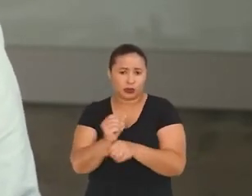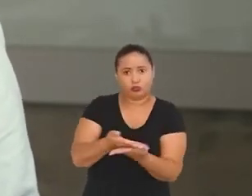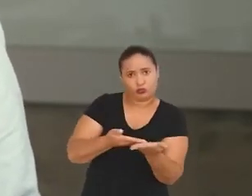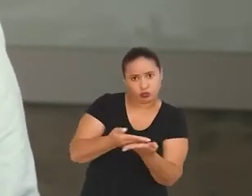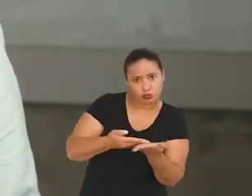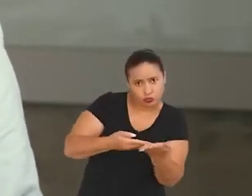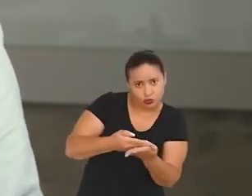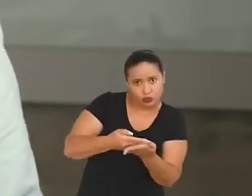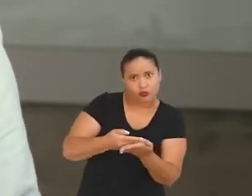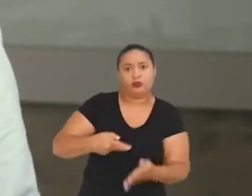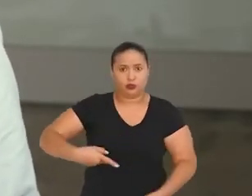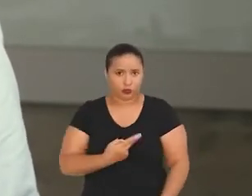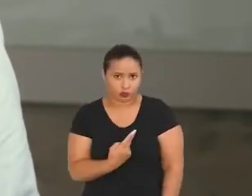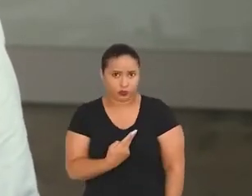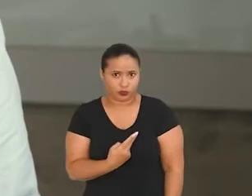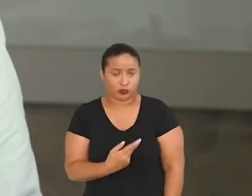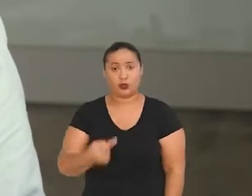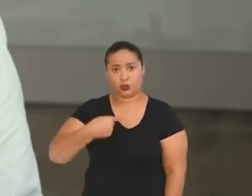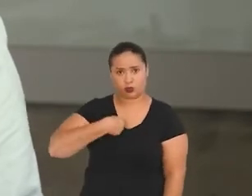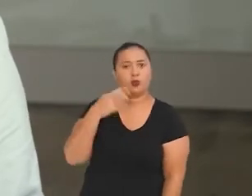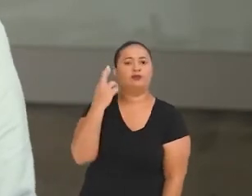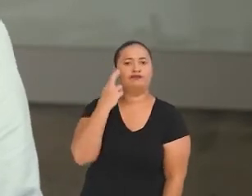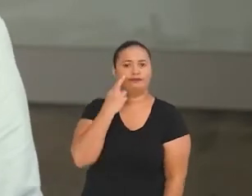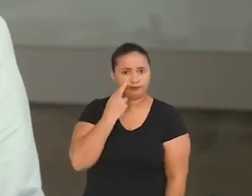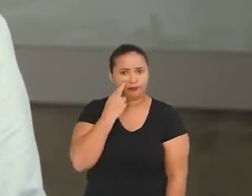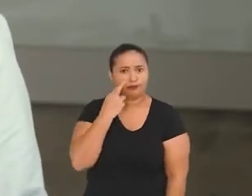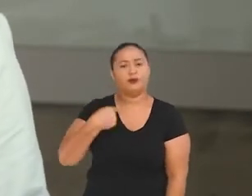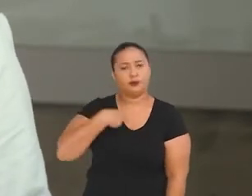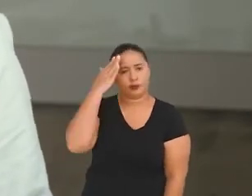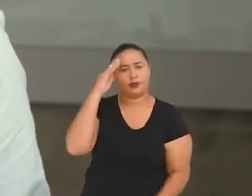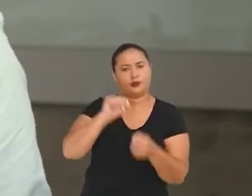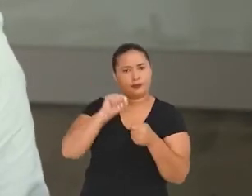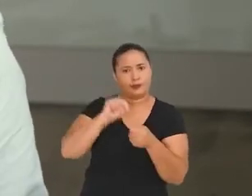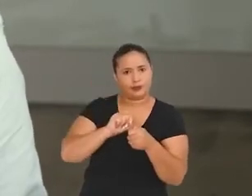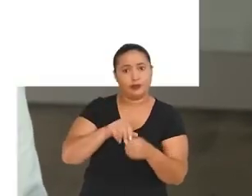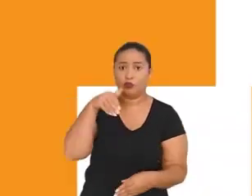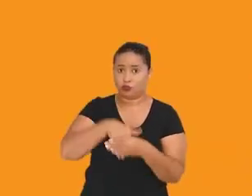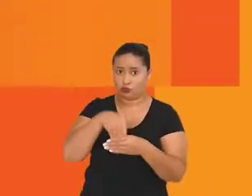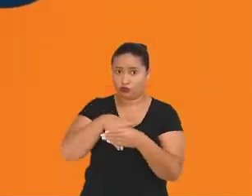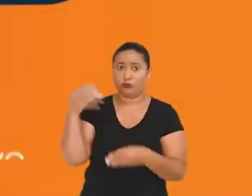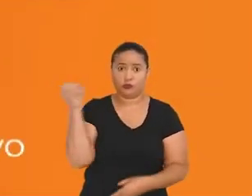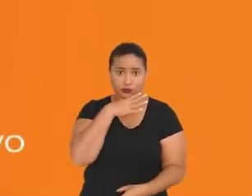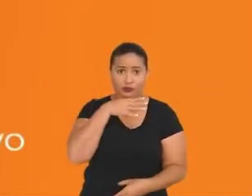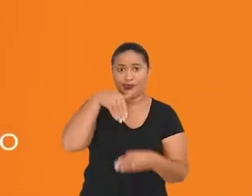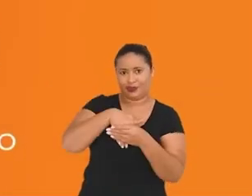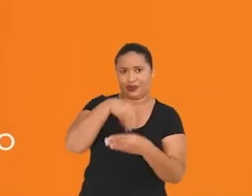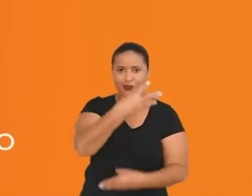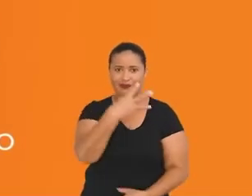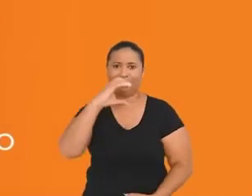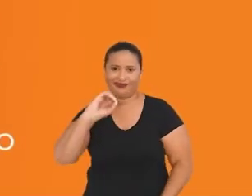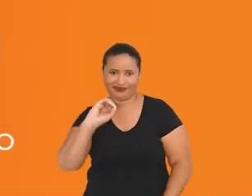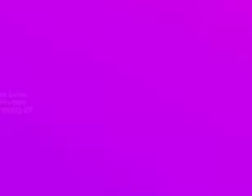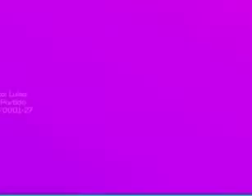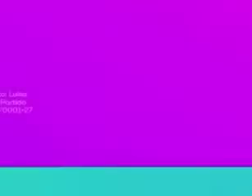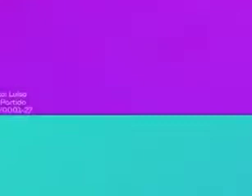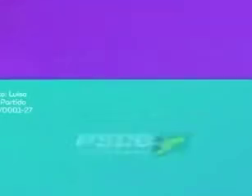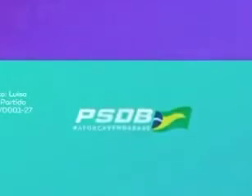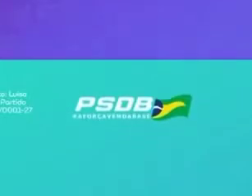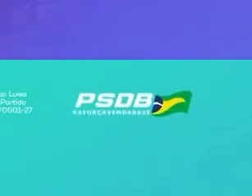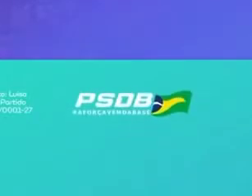diminuir impostos e acabar com a burocracia. Eu sou Rodrigo Paiva e eu sei como fazer. Vote novo, vote 30.